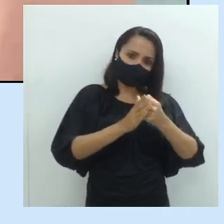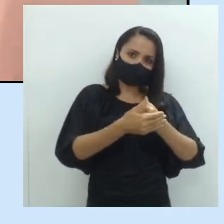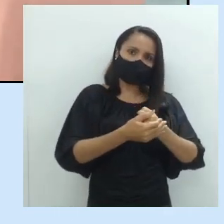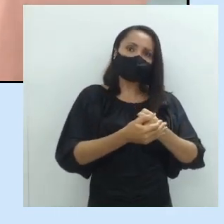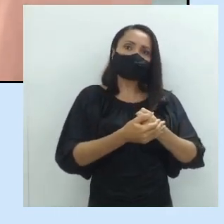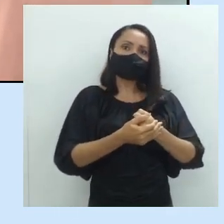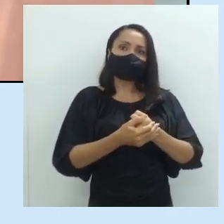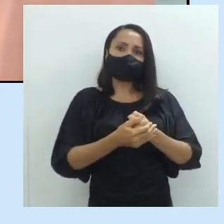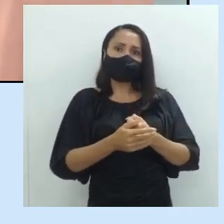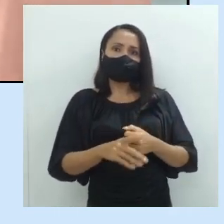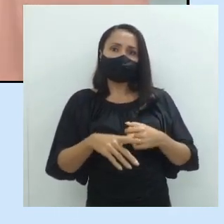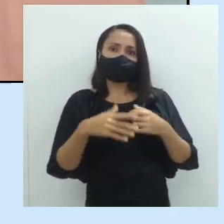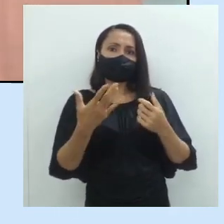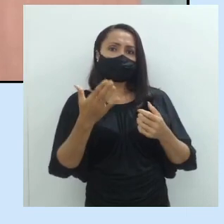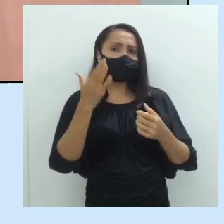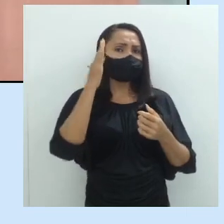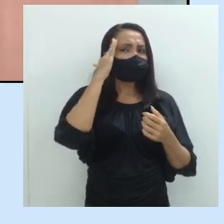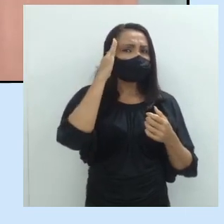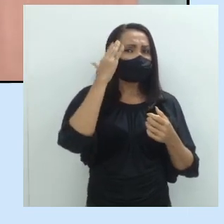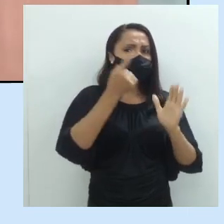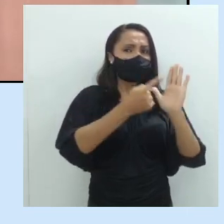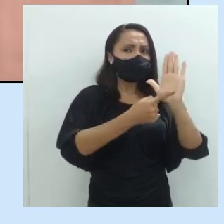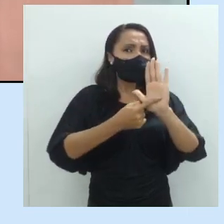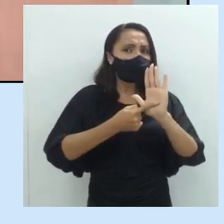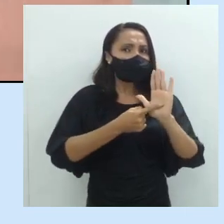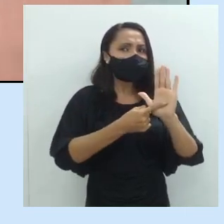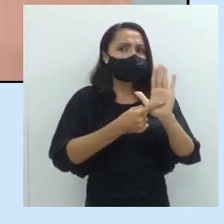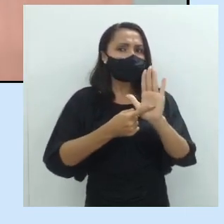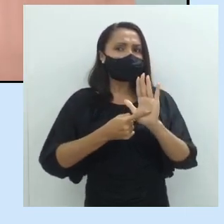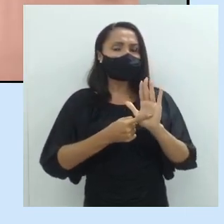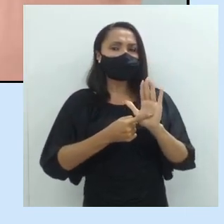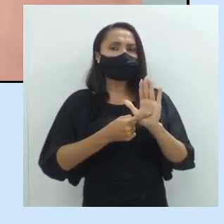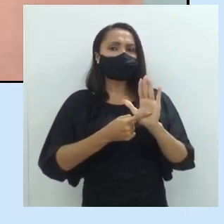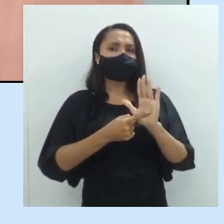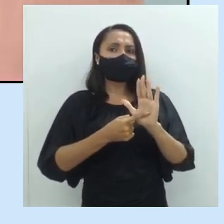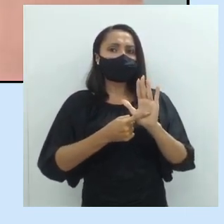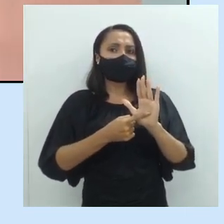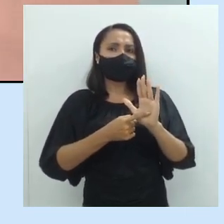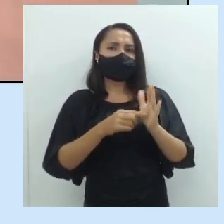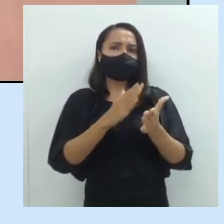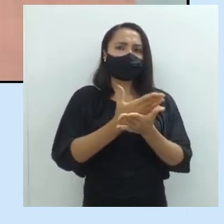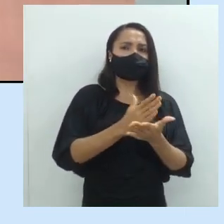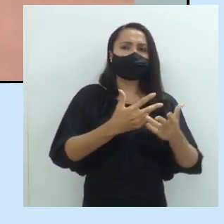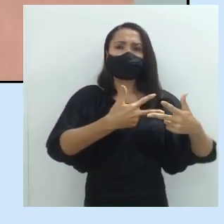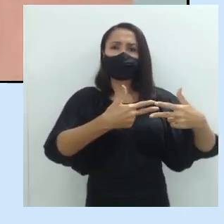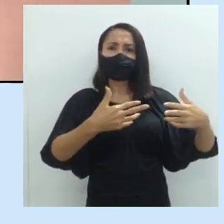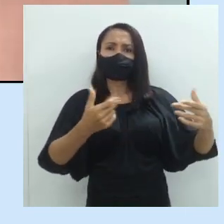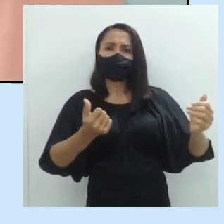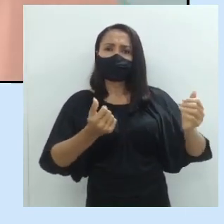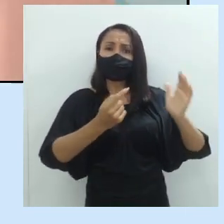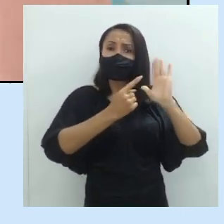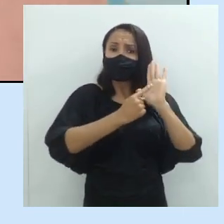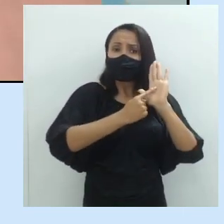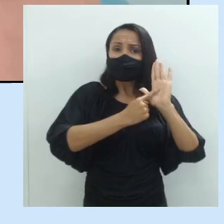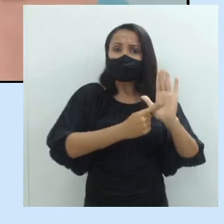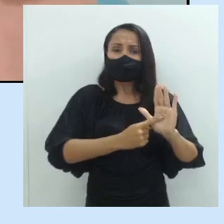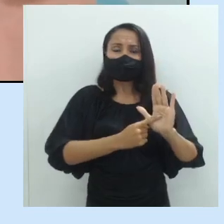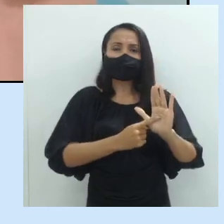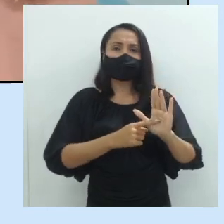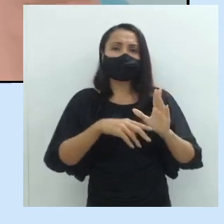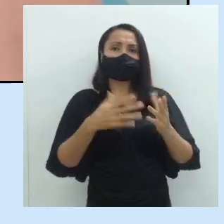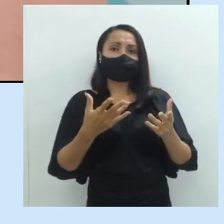é sinalizada, mostrada, certo? Por algo que está explícito, posto, vamos